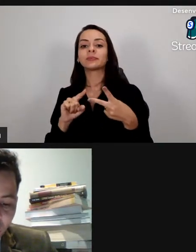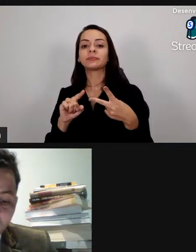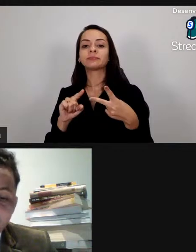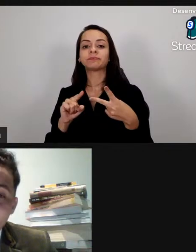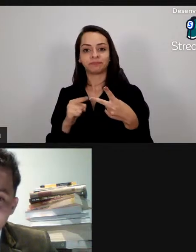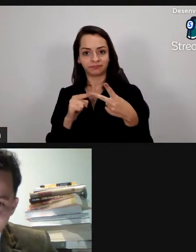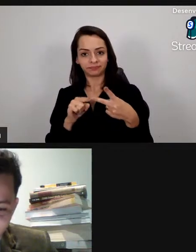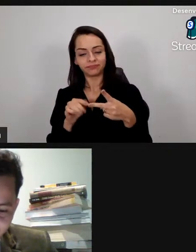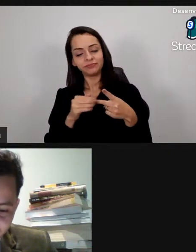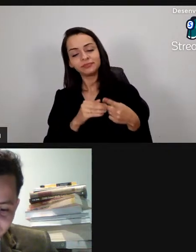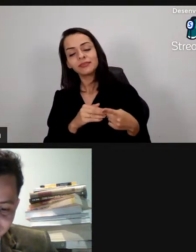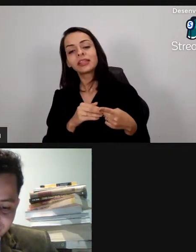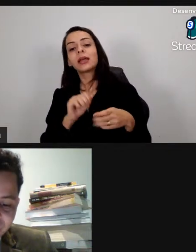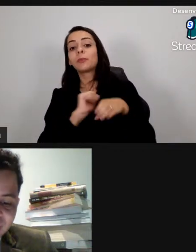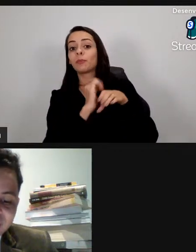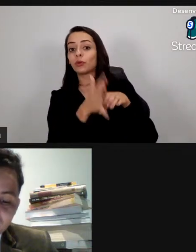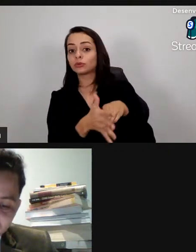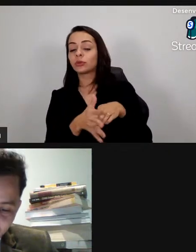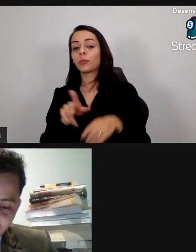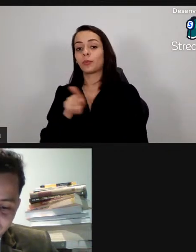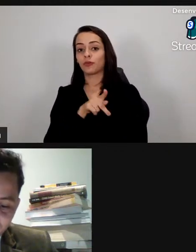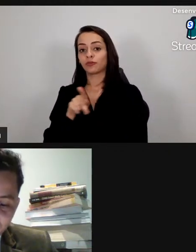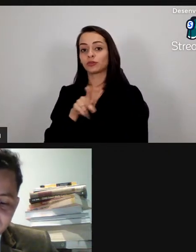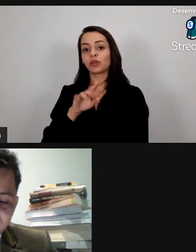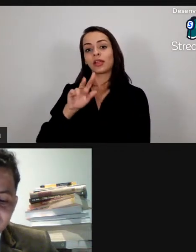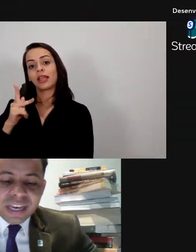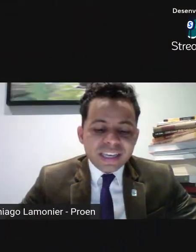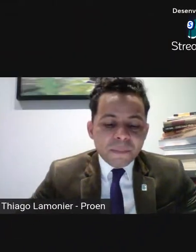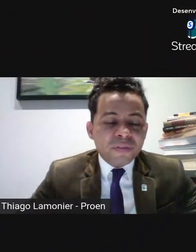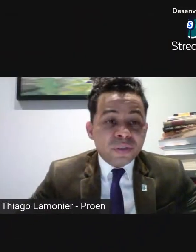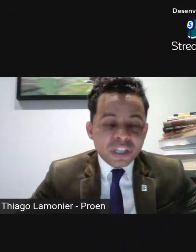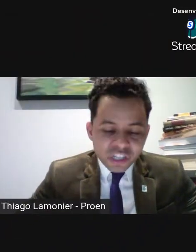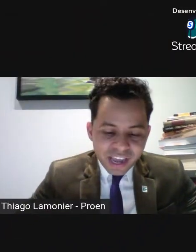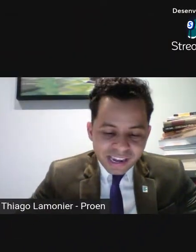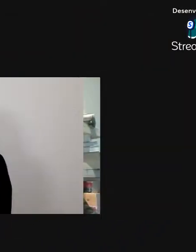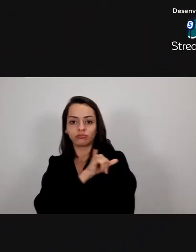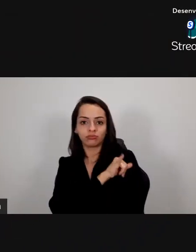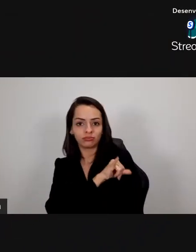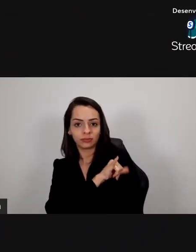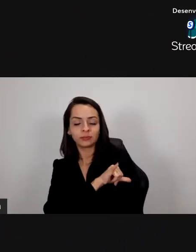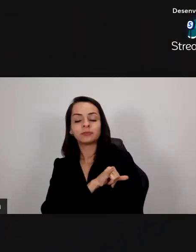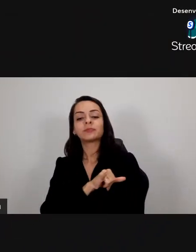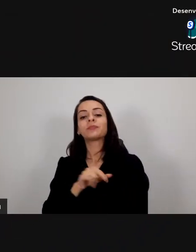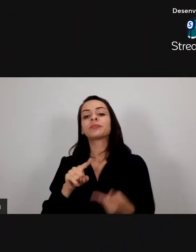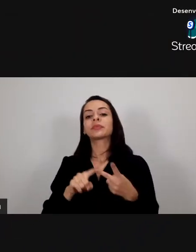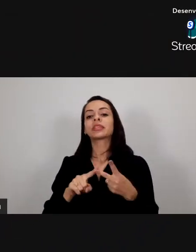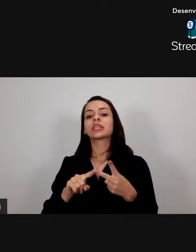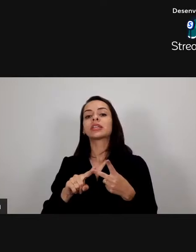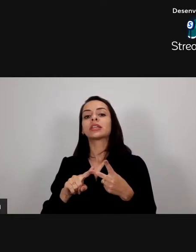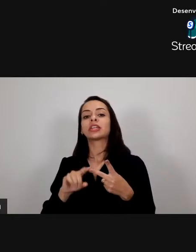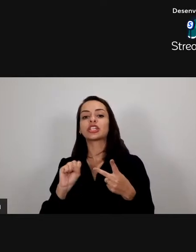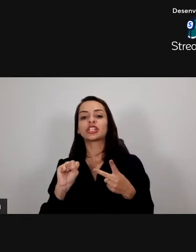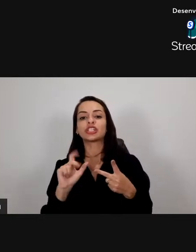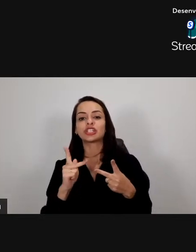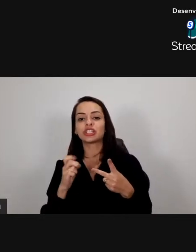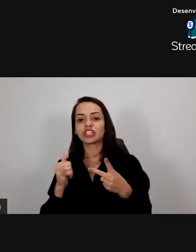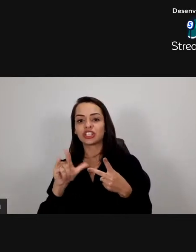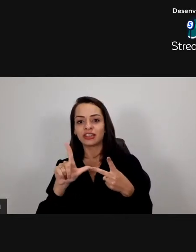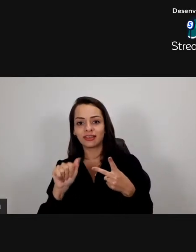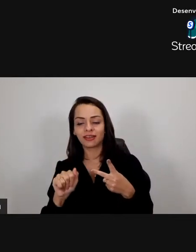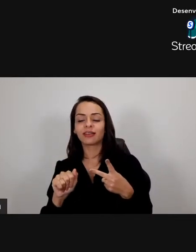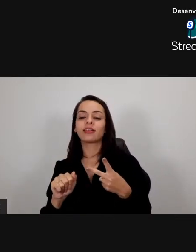Claros o professor Elton do Instituto Federal do Rio de Janeiro e a professora Sheila do Instituto Federal de Alagoas